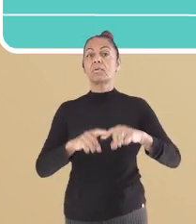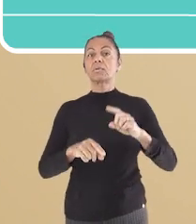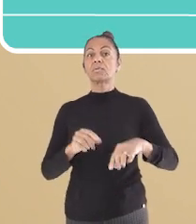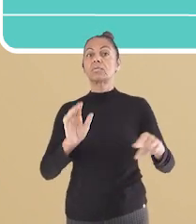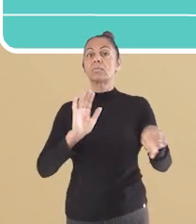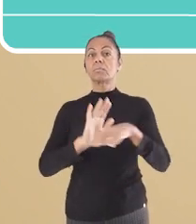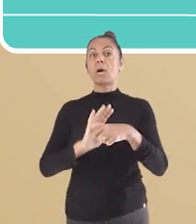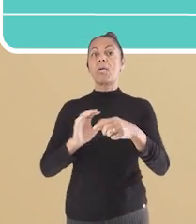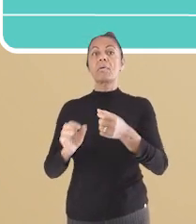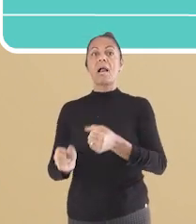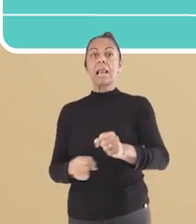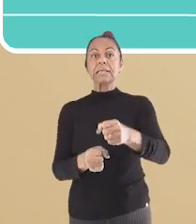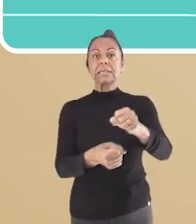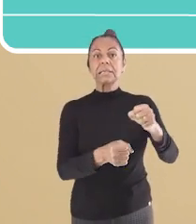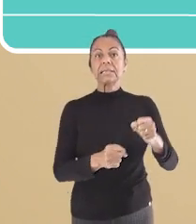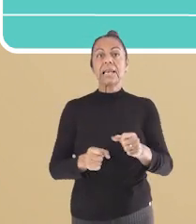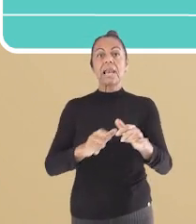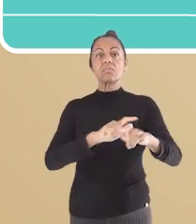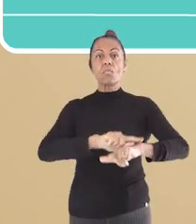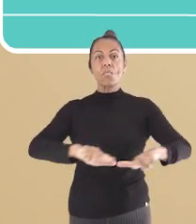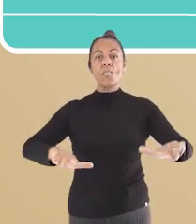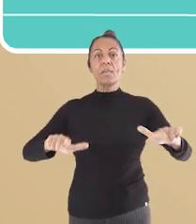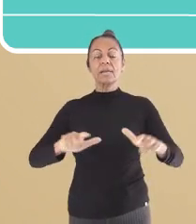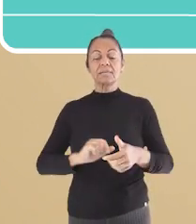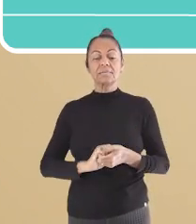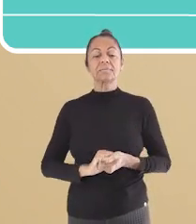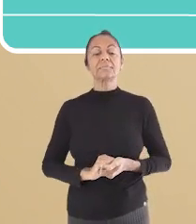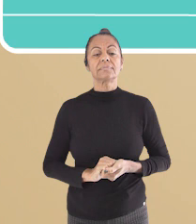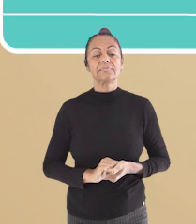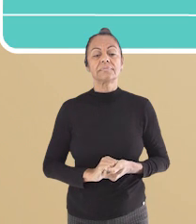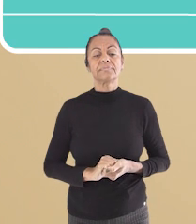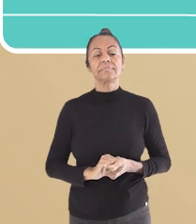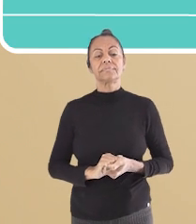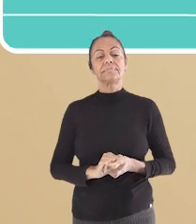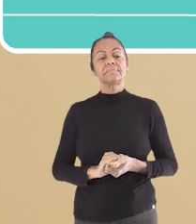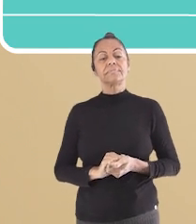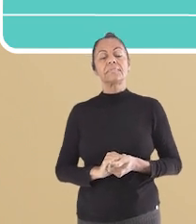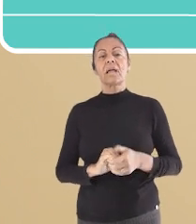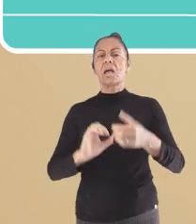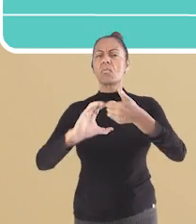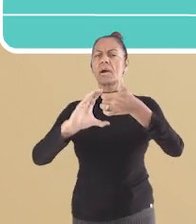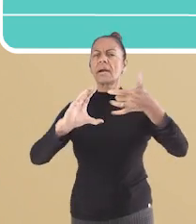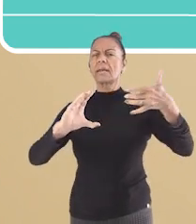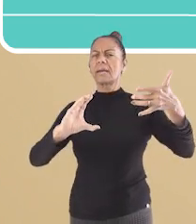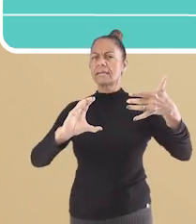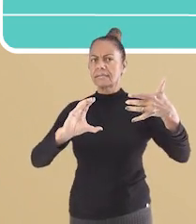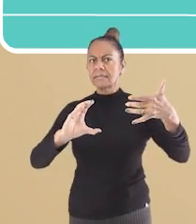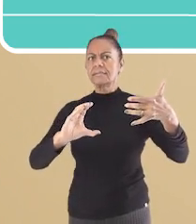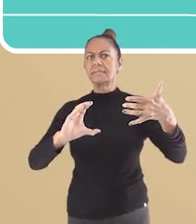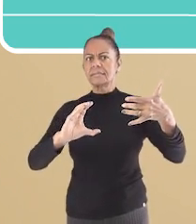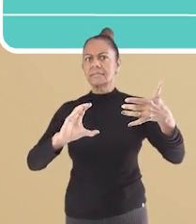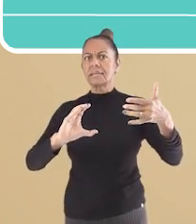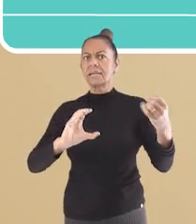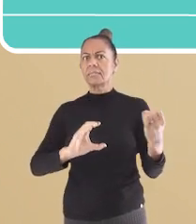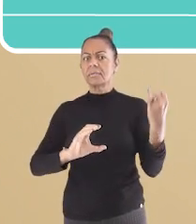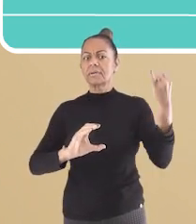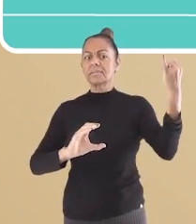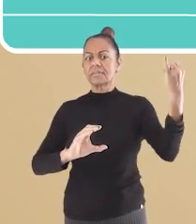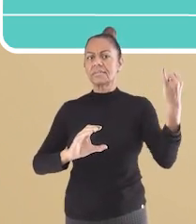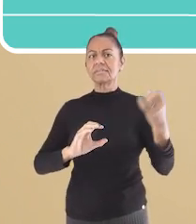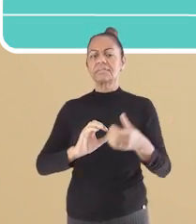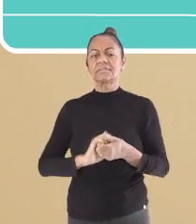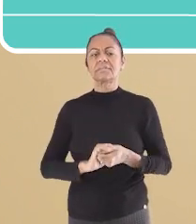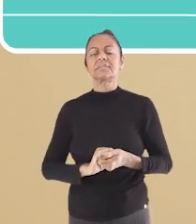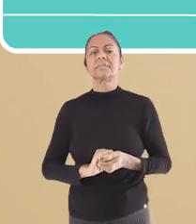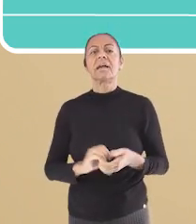imagem do produto está em destaque para chamar a nossa atenção. Essa é uma característica importante de um bom